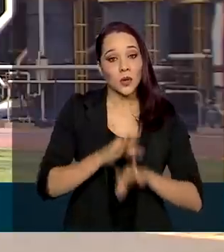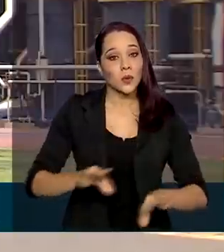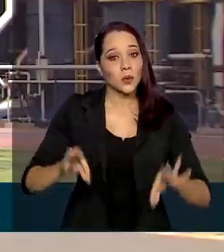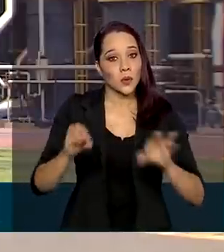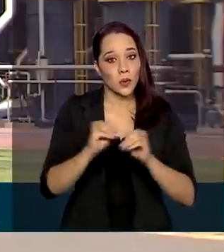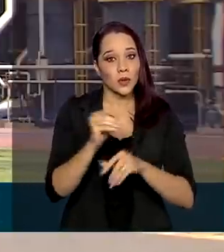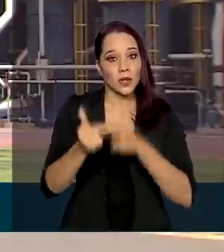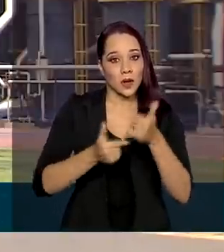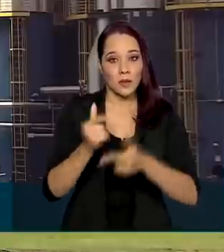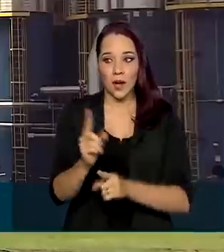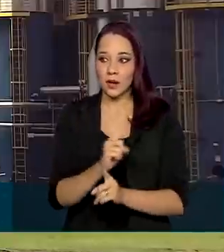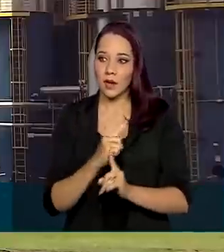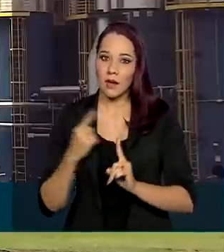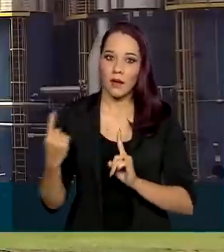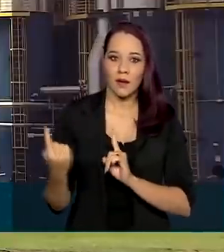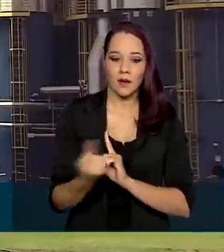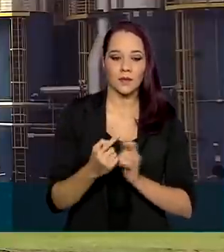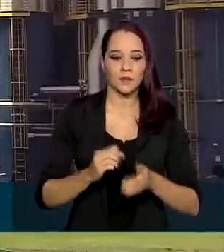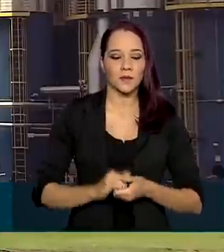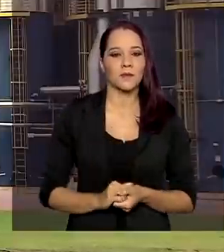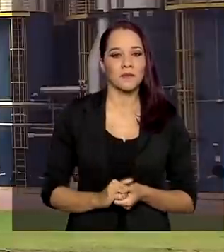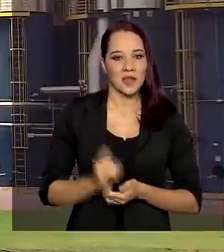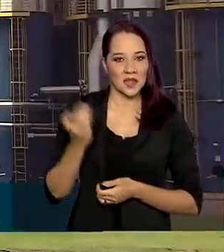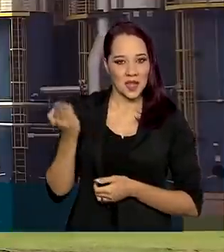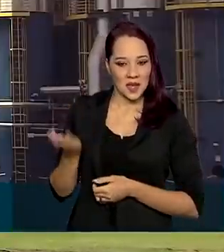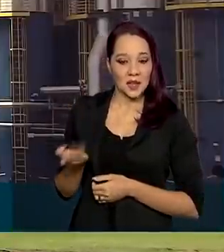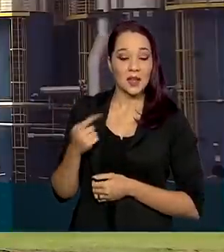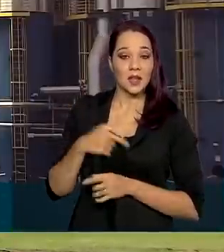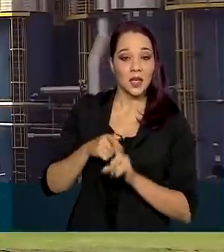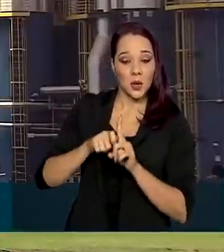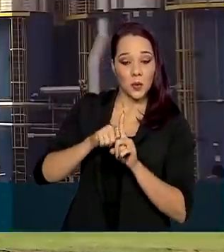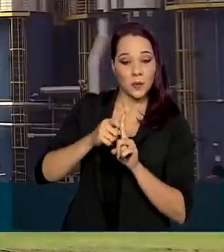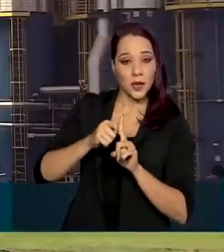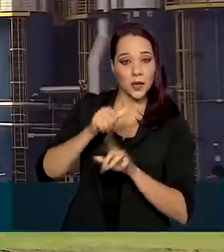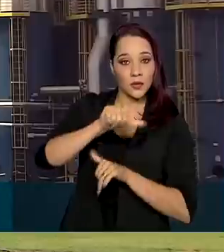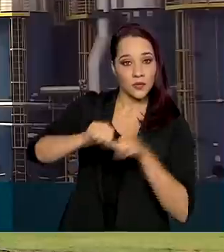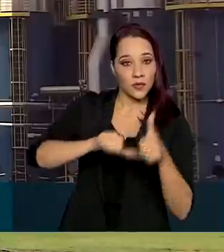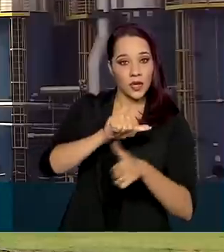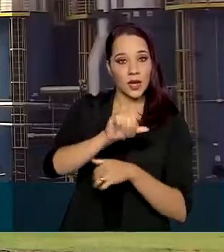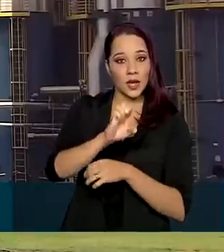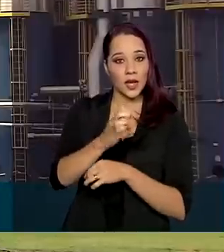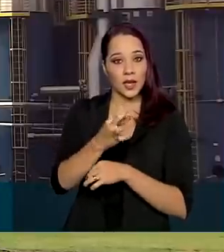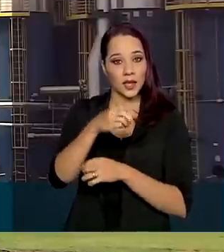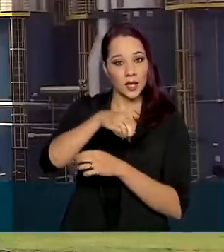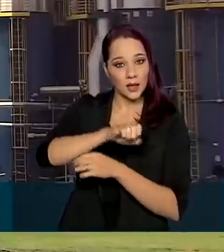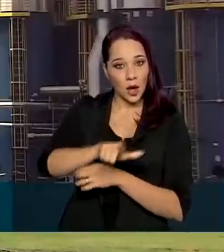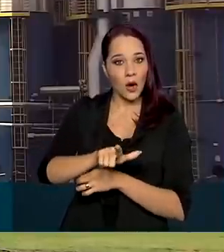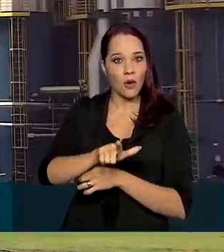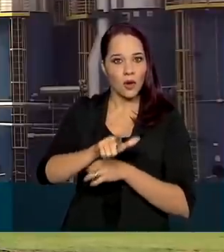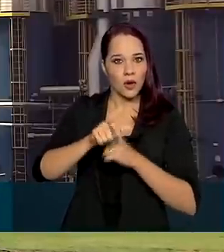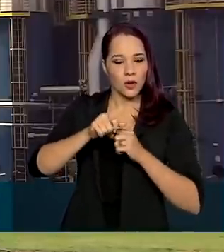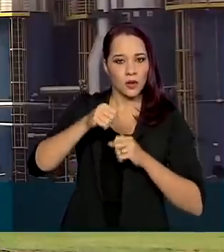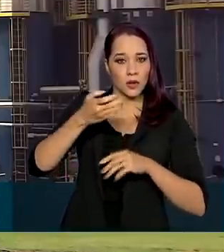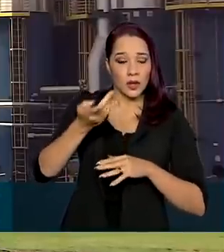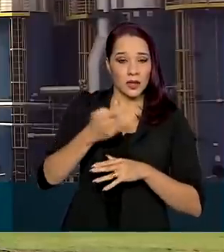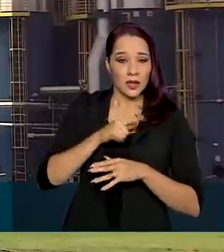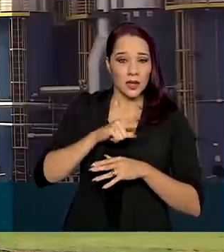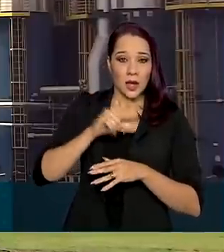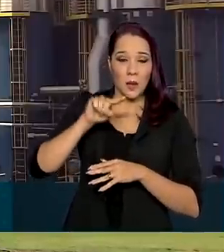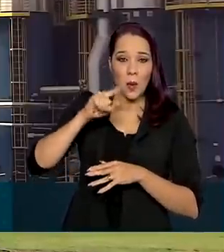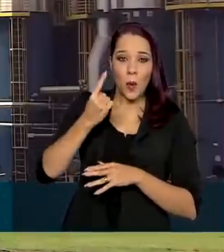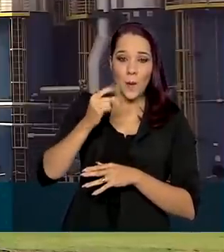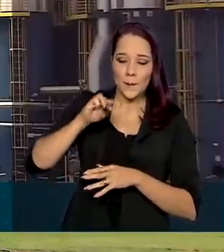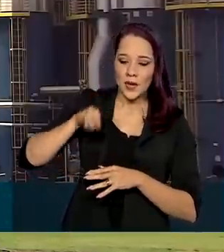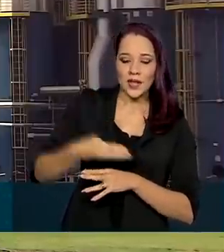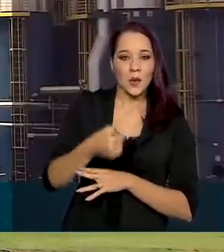que circunda a indústria. É aqui que o milho vira etanol. Por dia, são produzidos 1 milhão e 700 mil